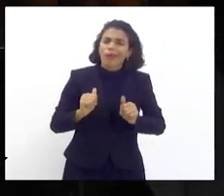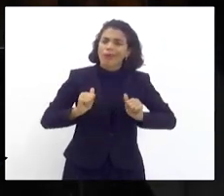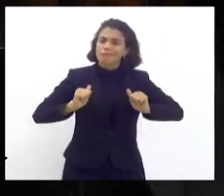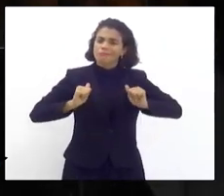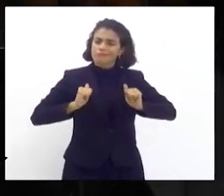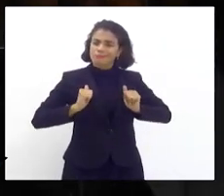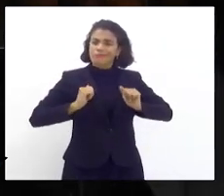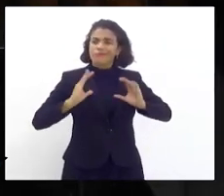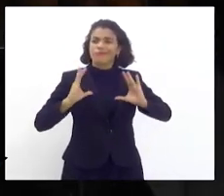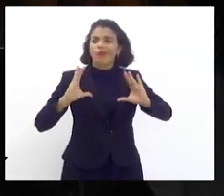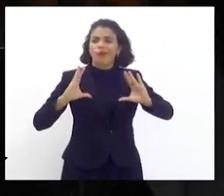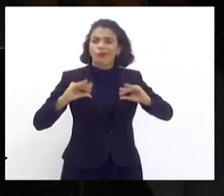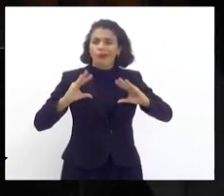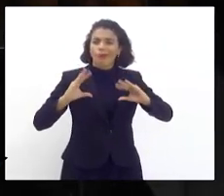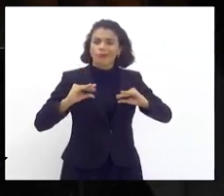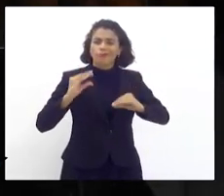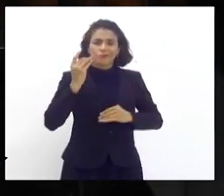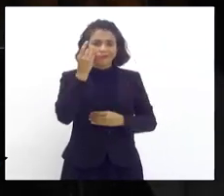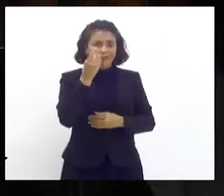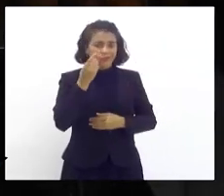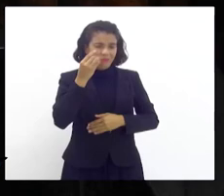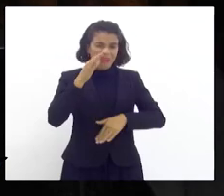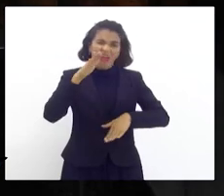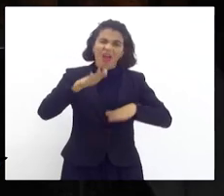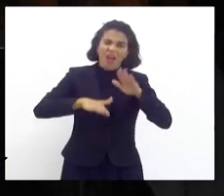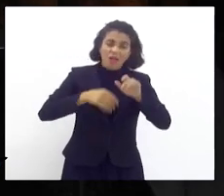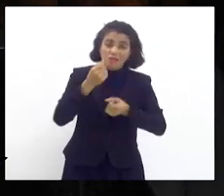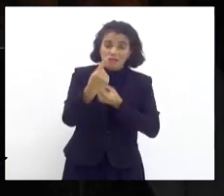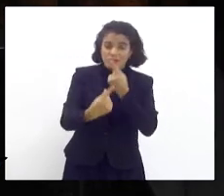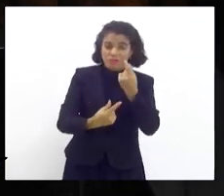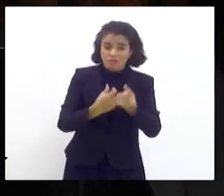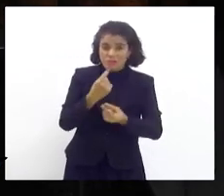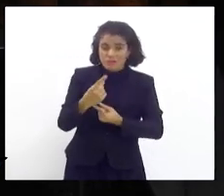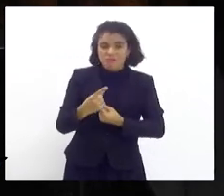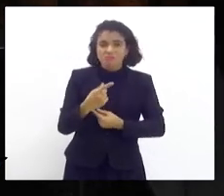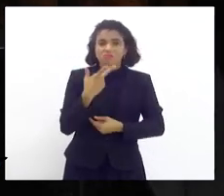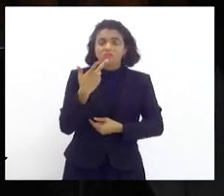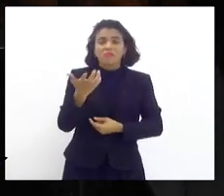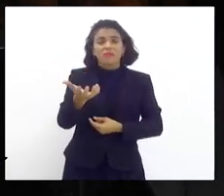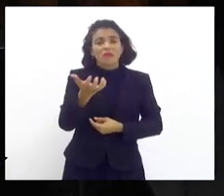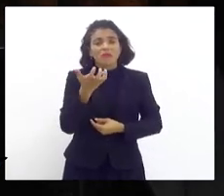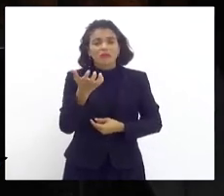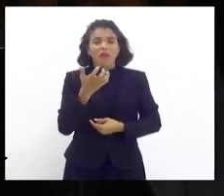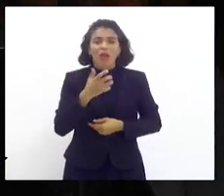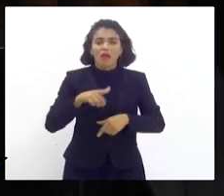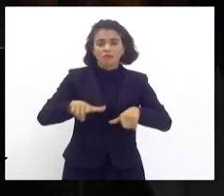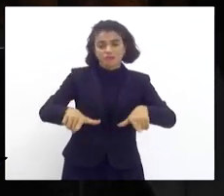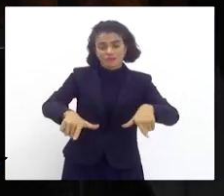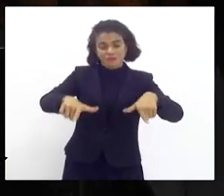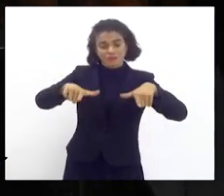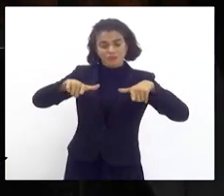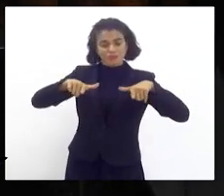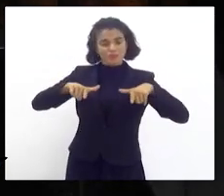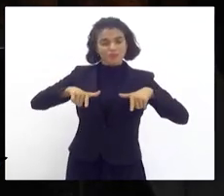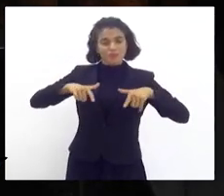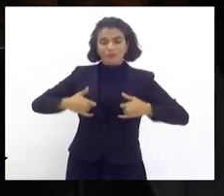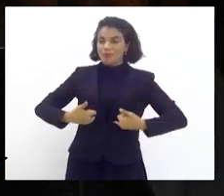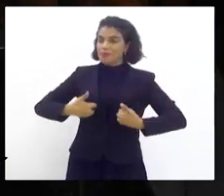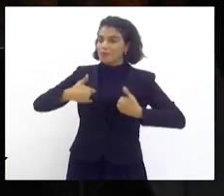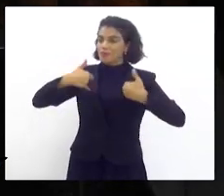os deputados, às vezes, quererem os títulos honoríficos